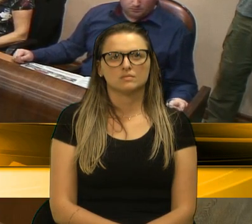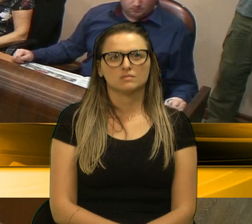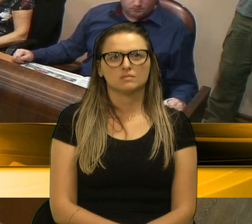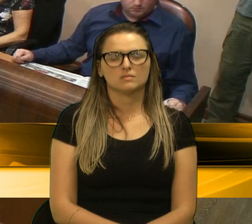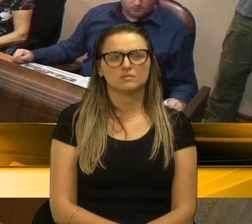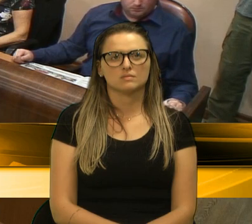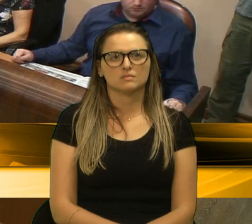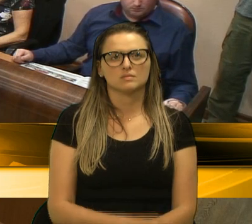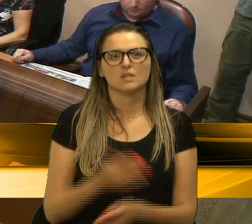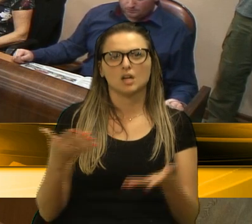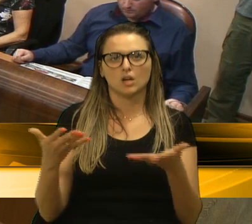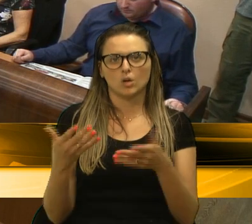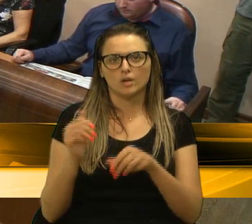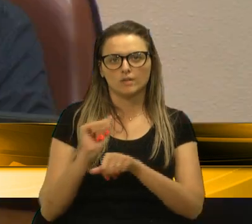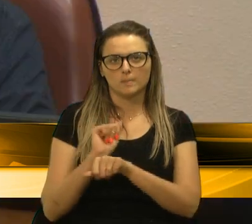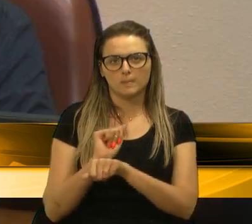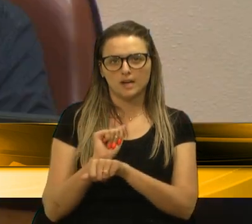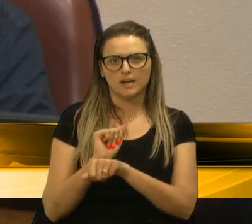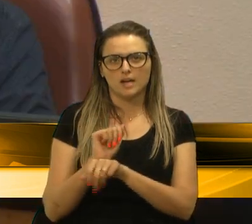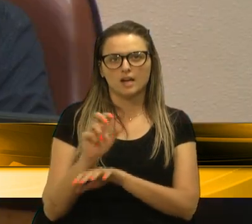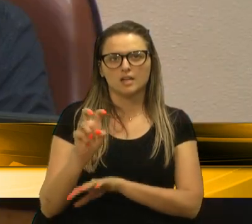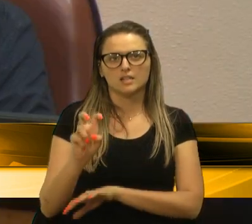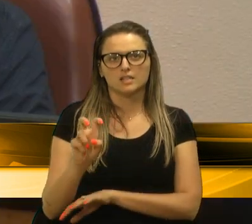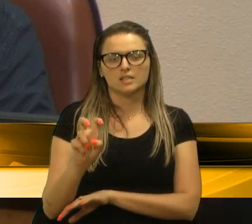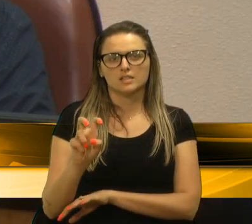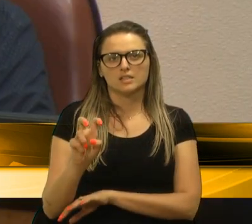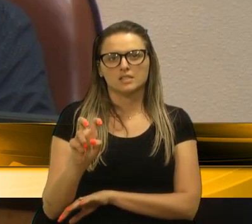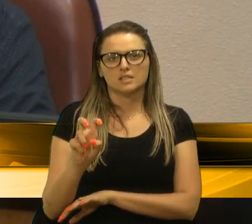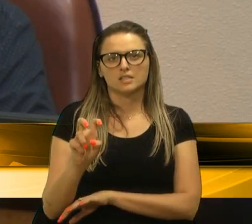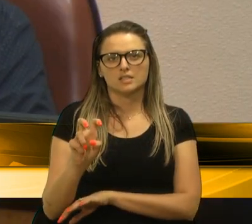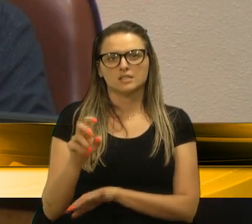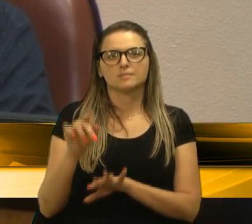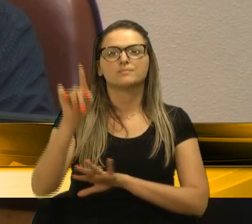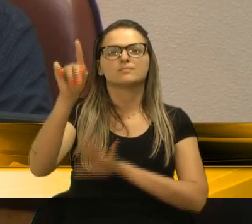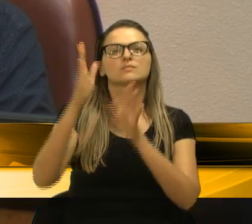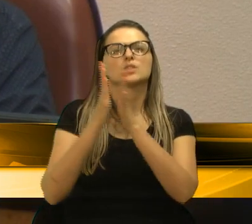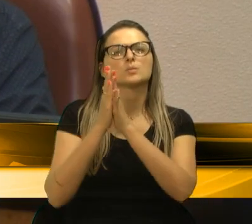Teremos uma pausa de Pessoal